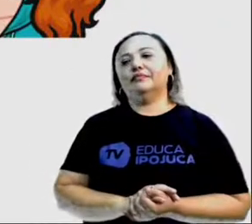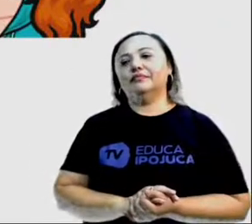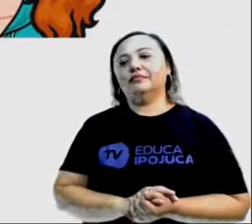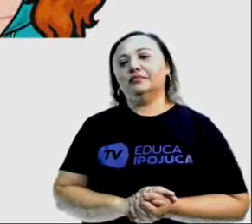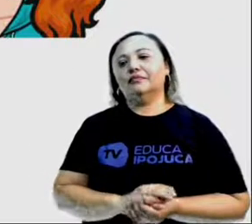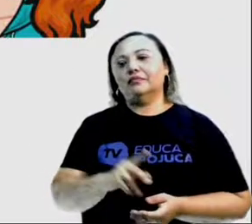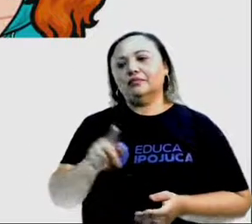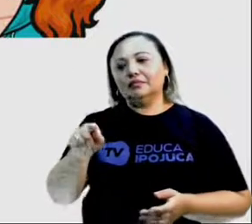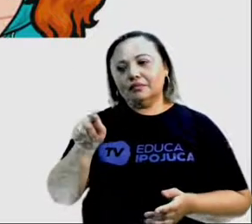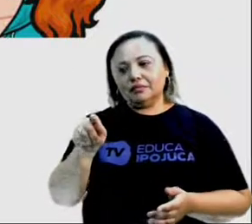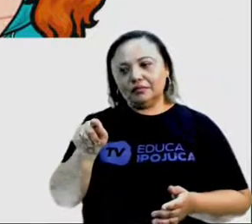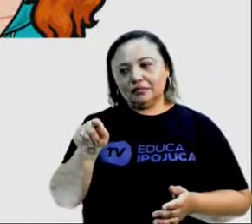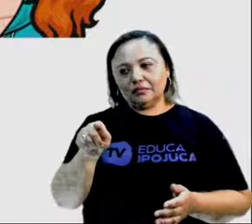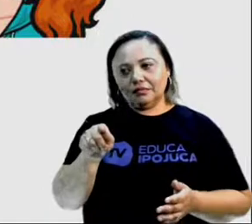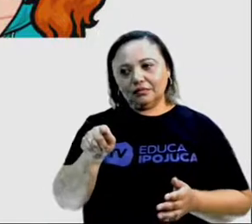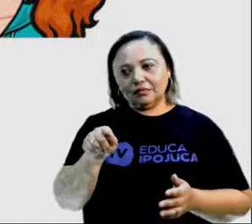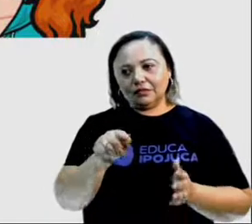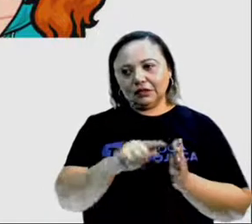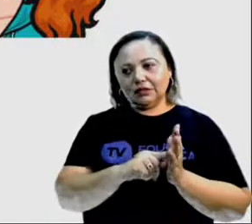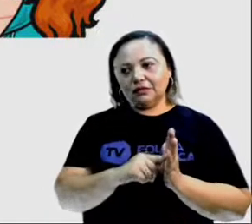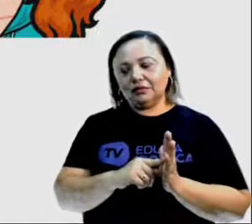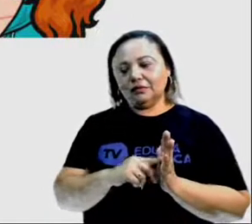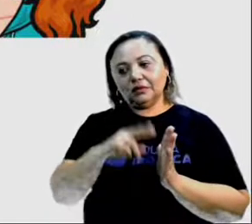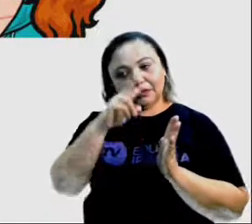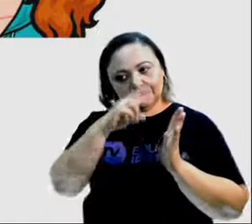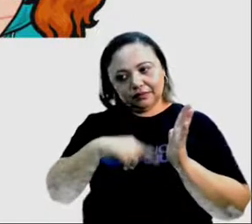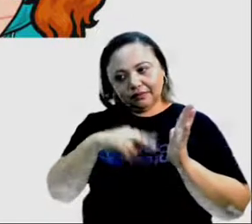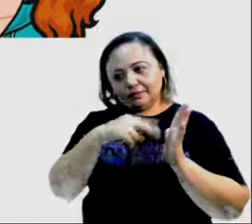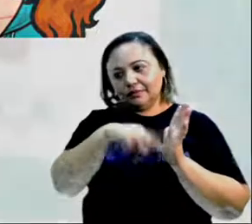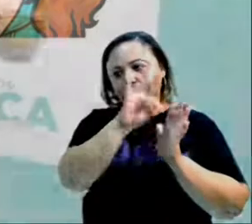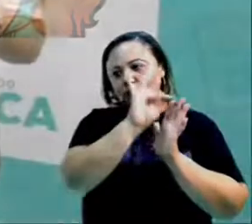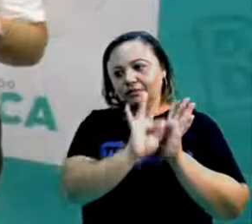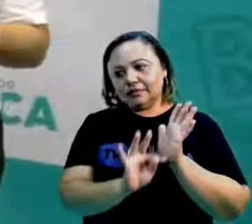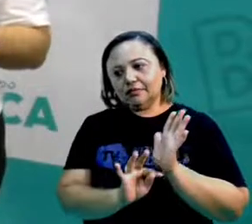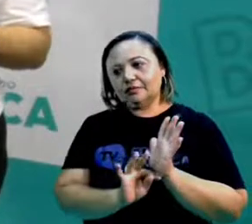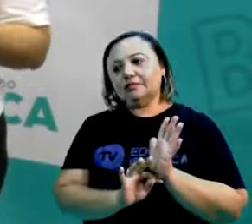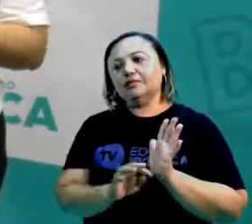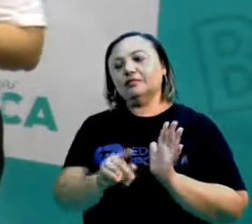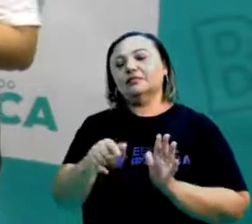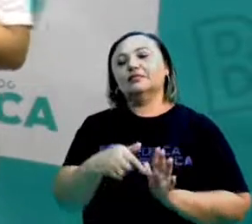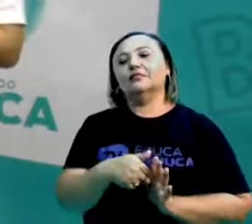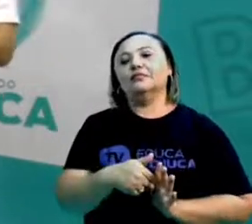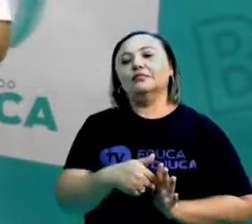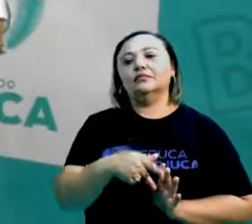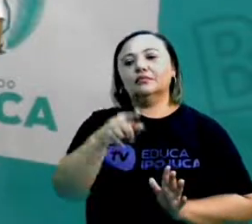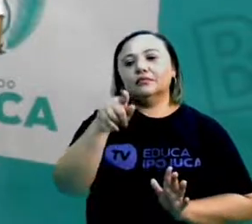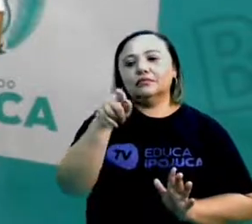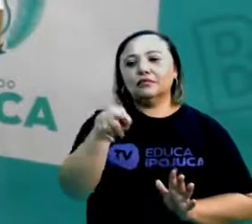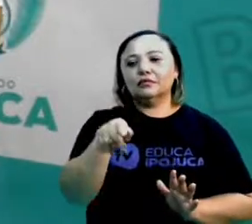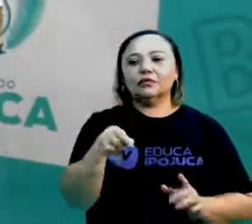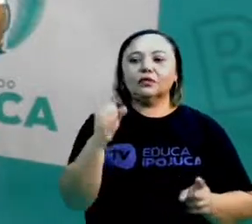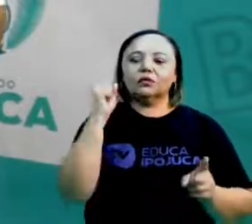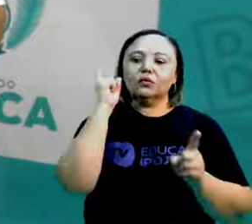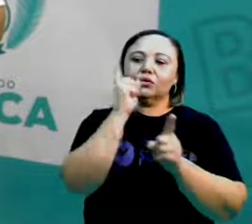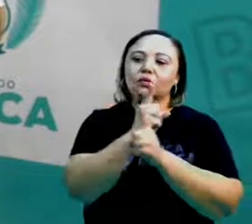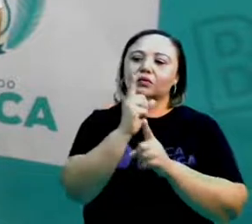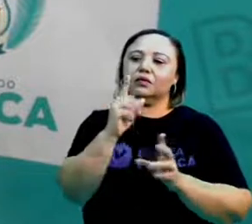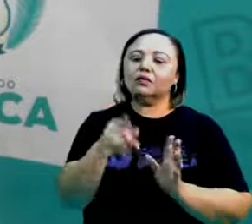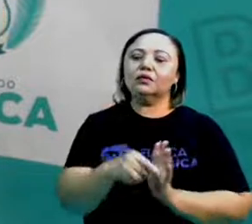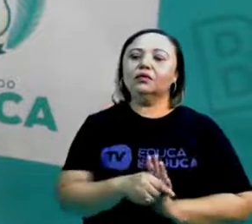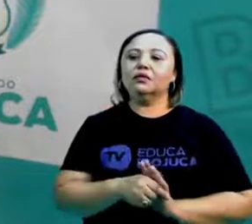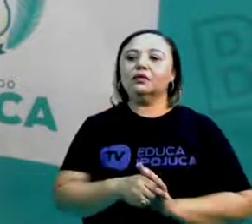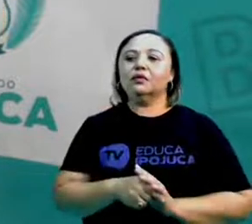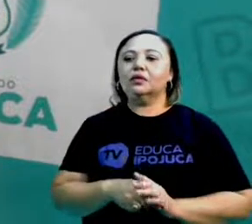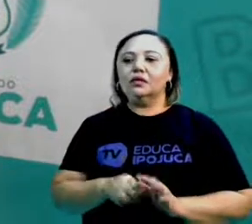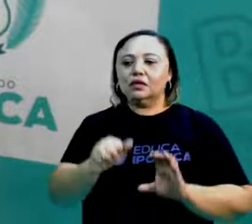Então, quero que, diante da matéria lida, da reportagem que a gente leu, identifique nesse texto